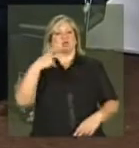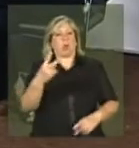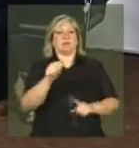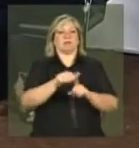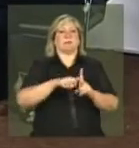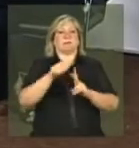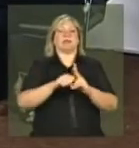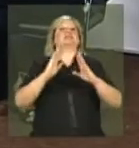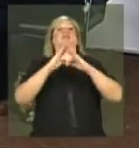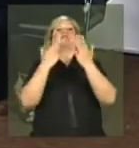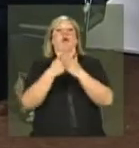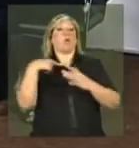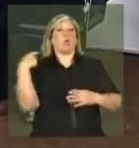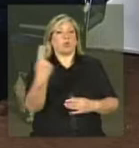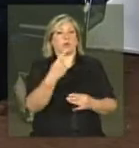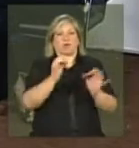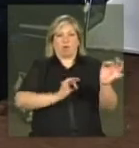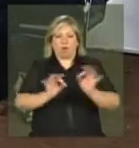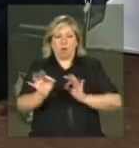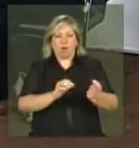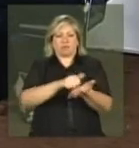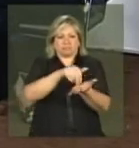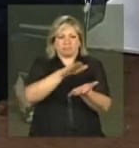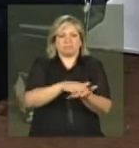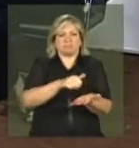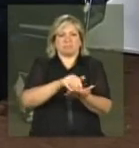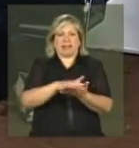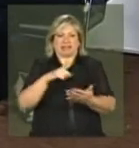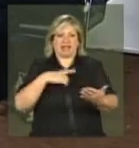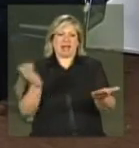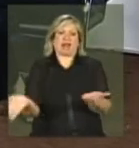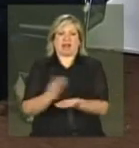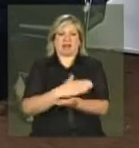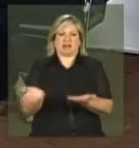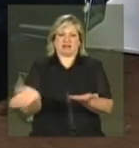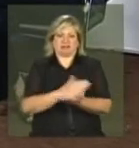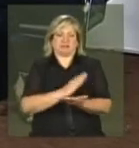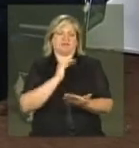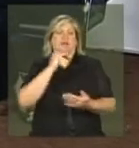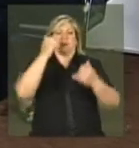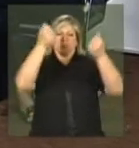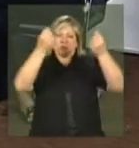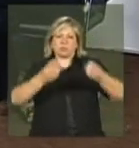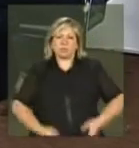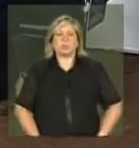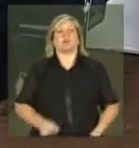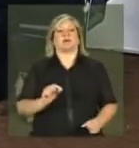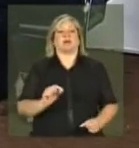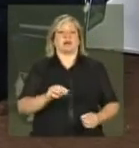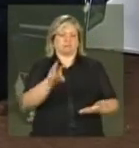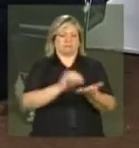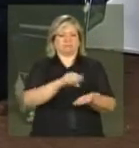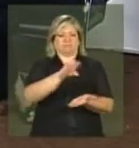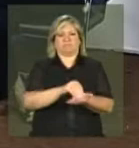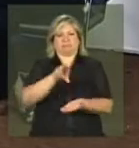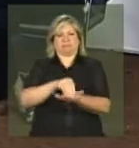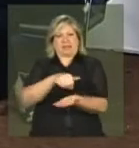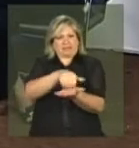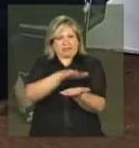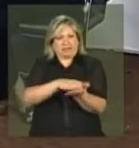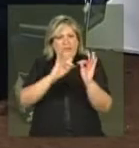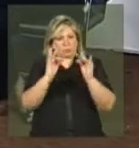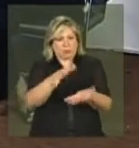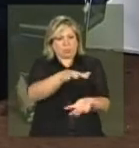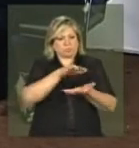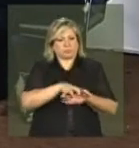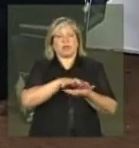elas se organizam para registrar as informações no diário, passam as informações para os operadores da frequência escolar. Todo município